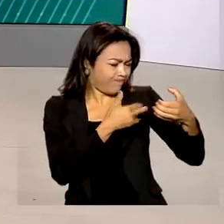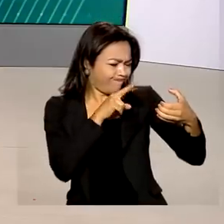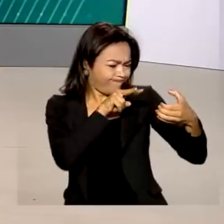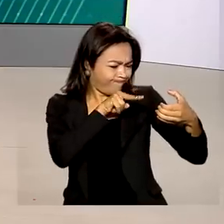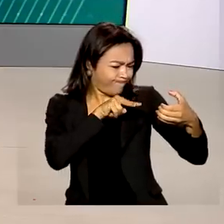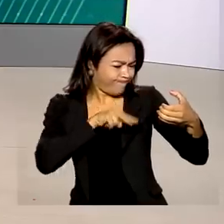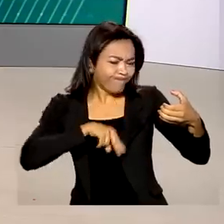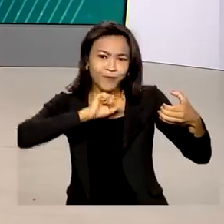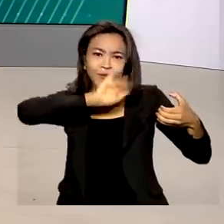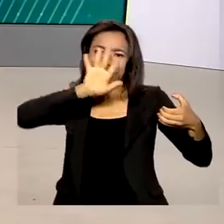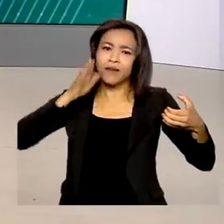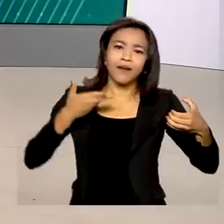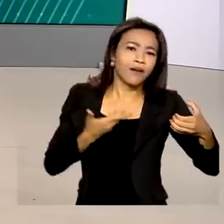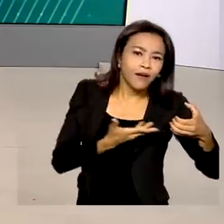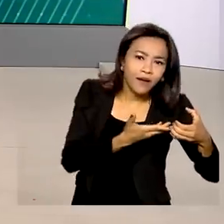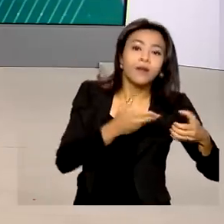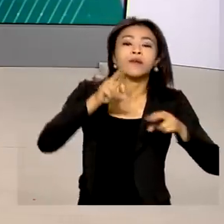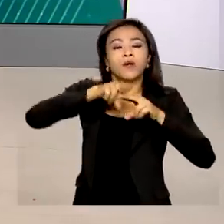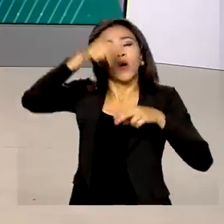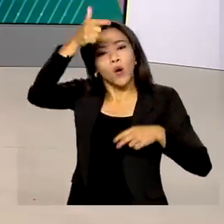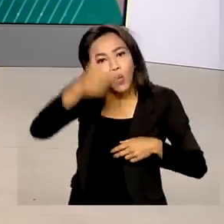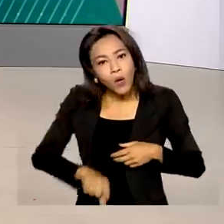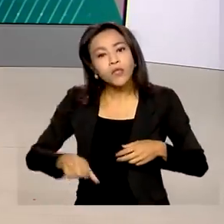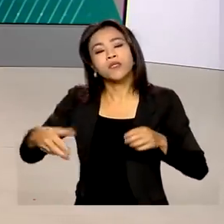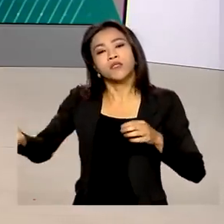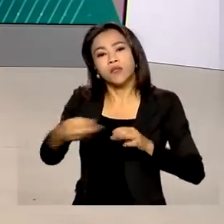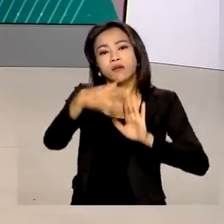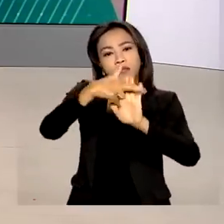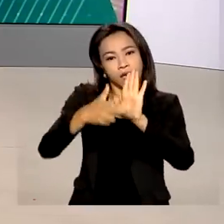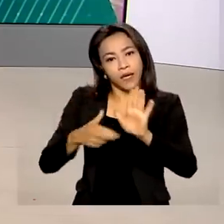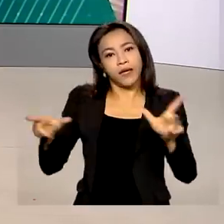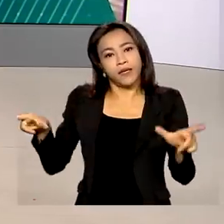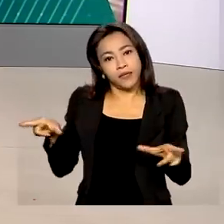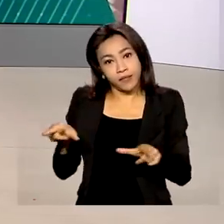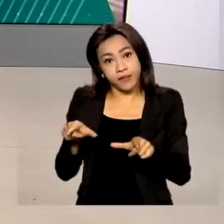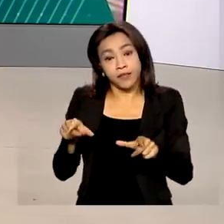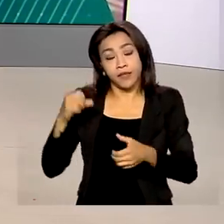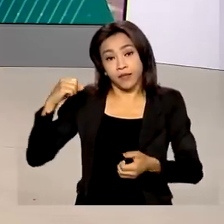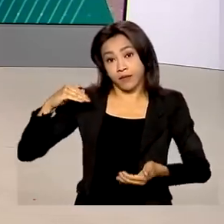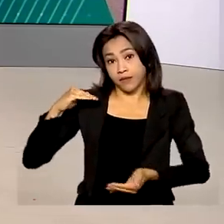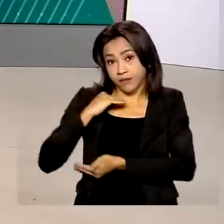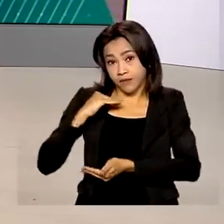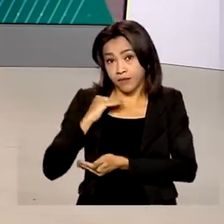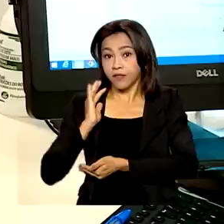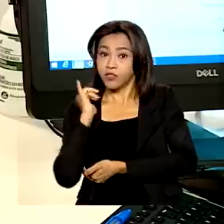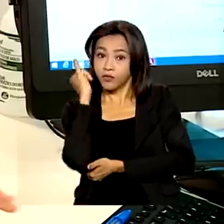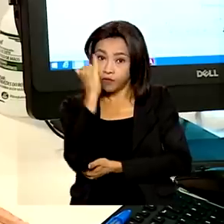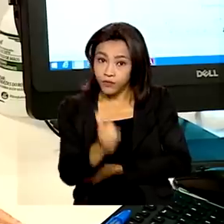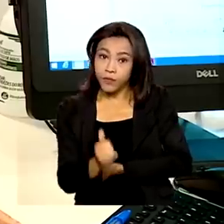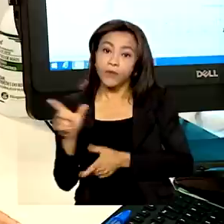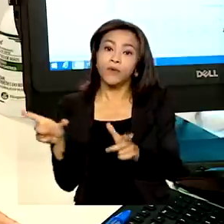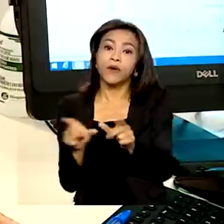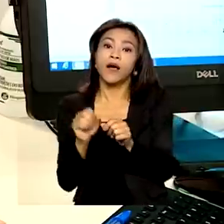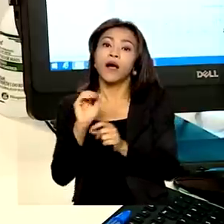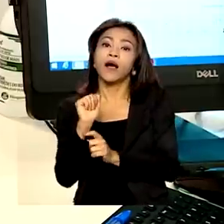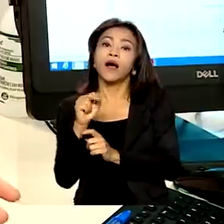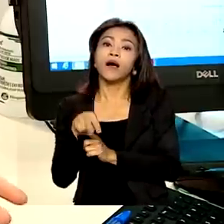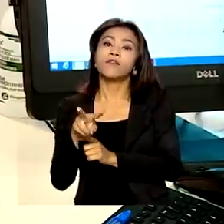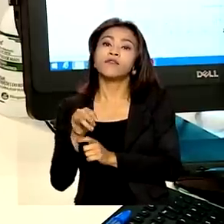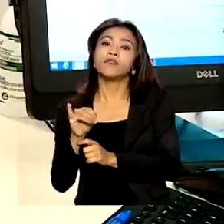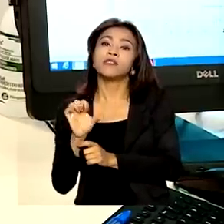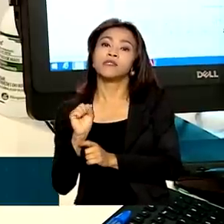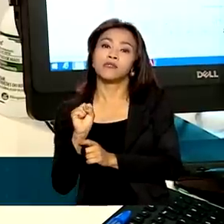Para mudar isso, a Anvisa publicou novas regras de rotulagem que passam a valer em 9 de outubro. Desde